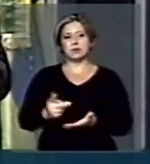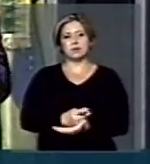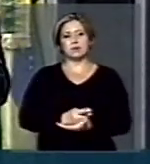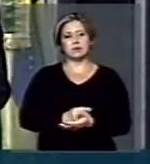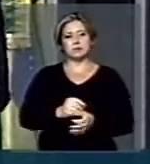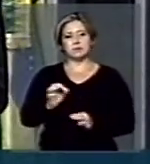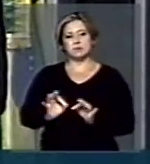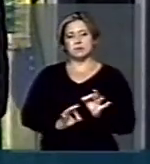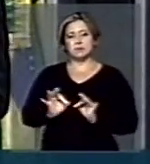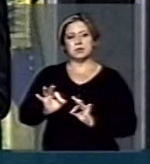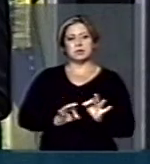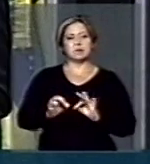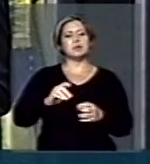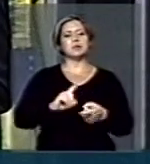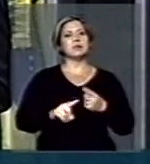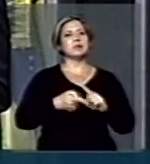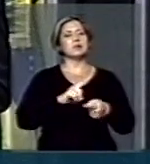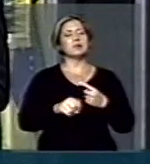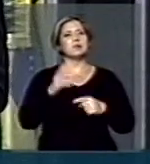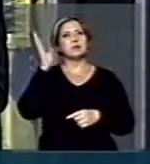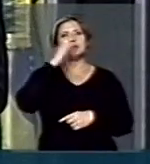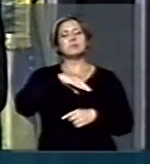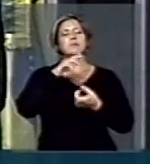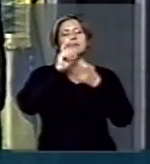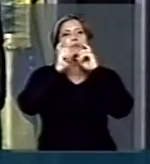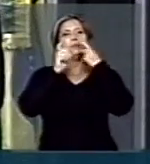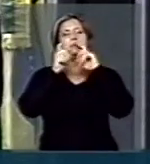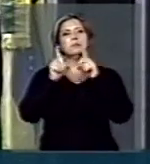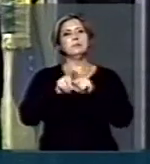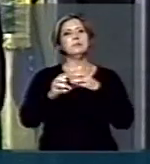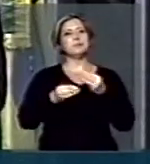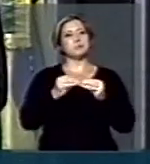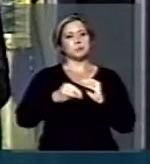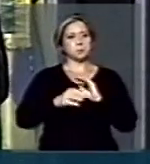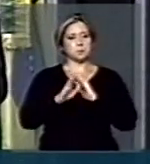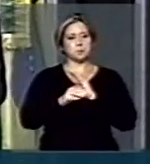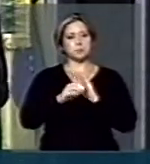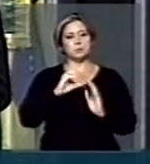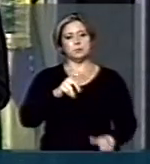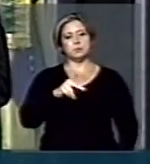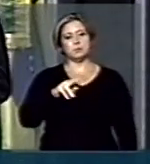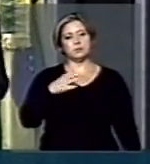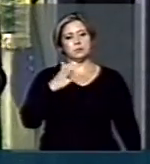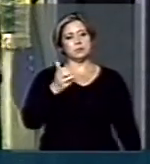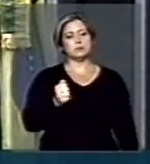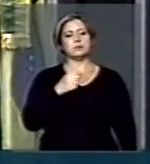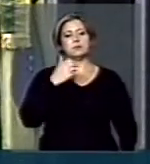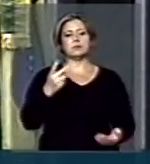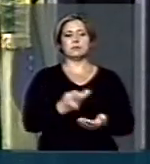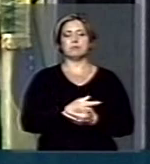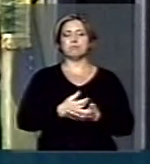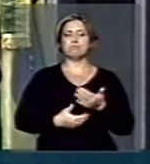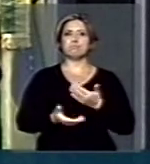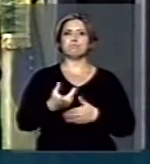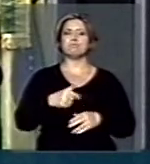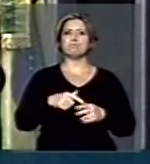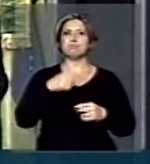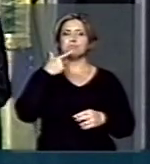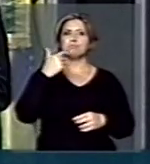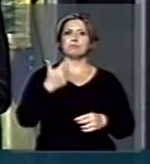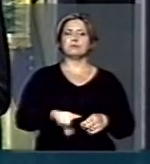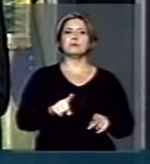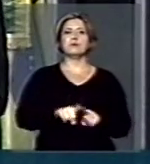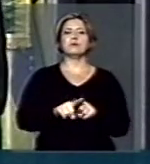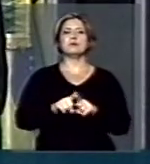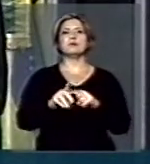manipulação, de má gestão e, pode-se dizer até, de corrupção, lamentavelmente, envolvendo uma das